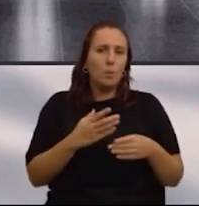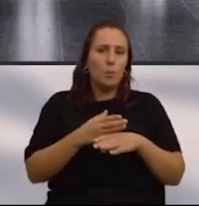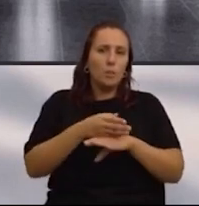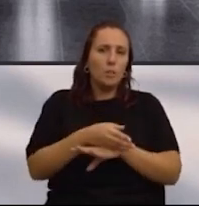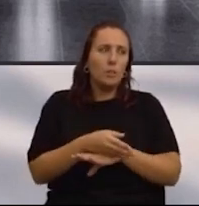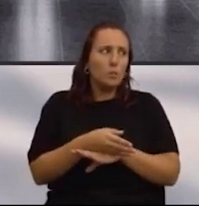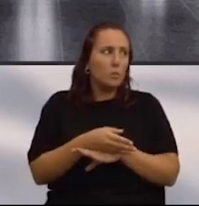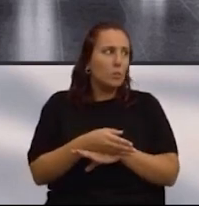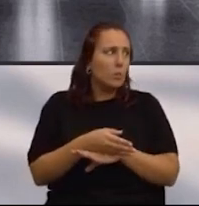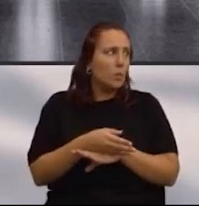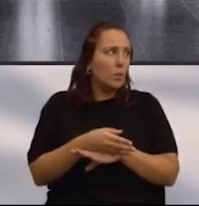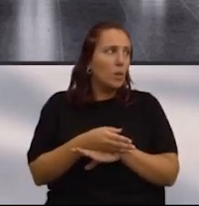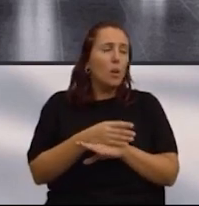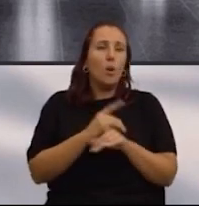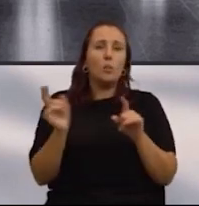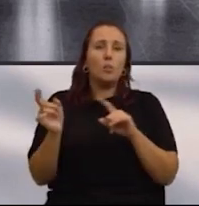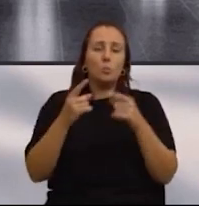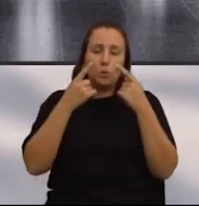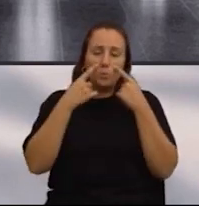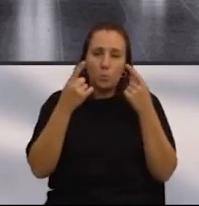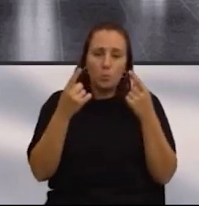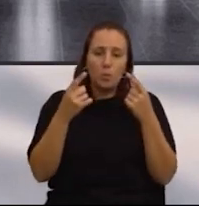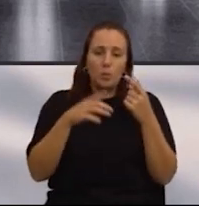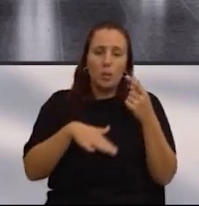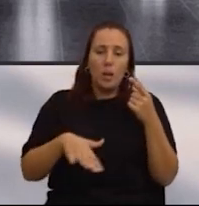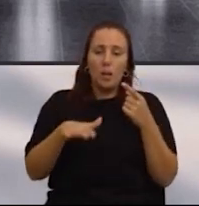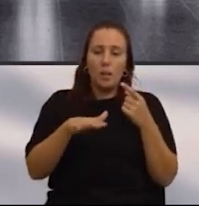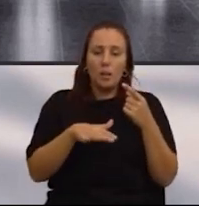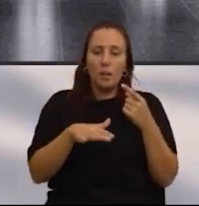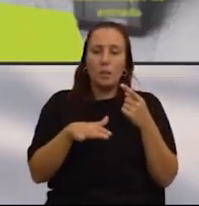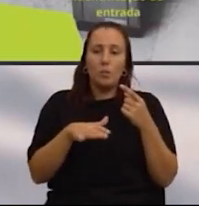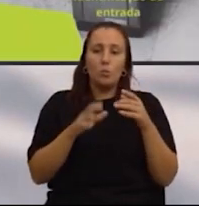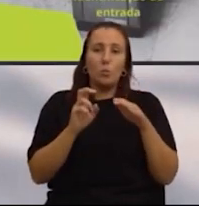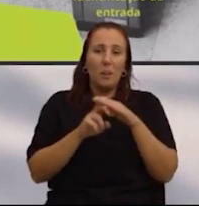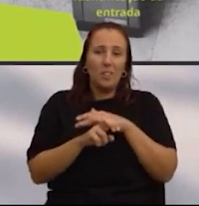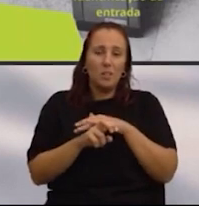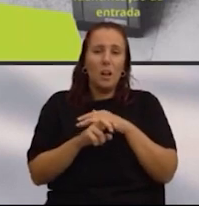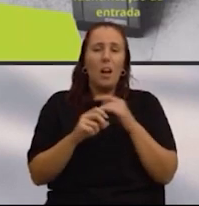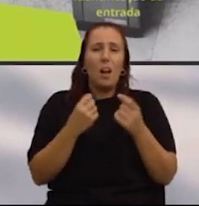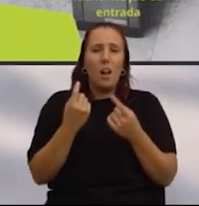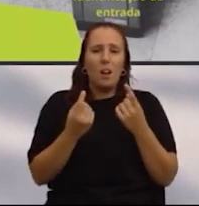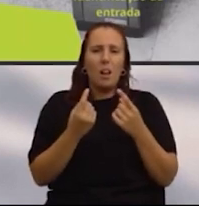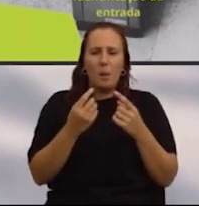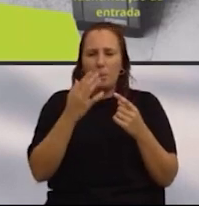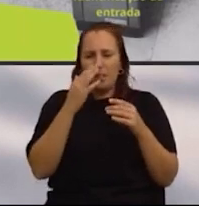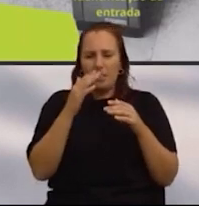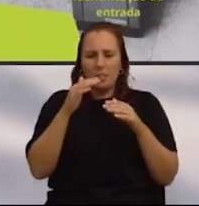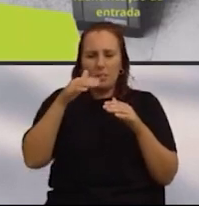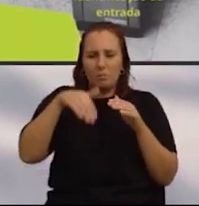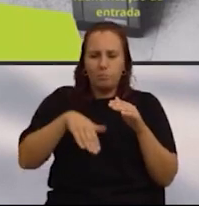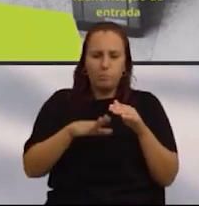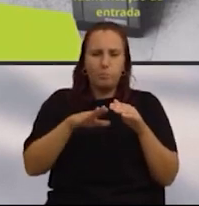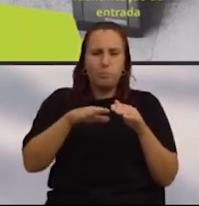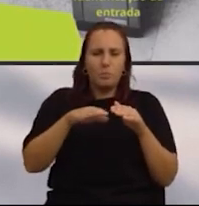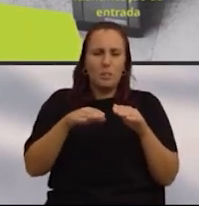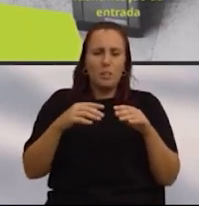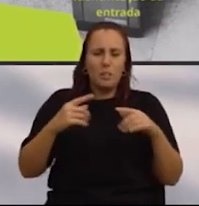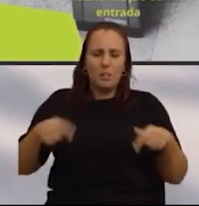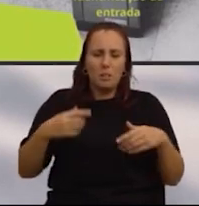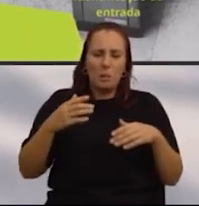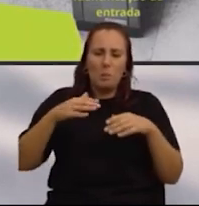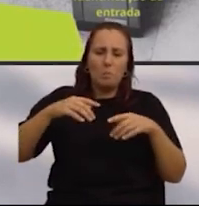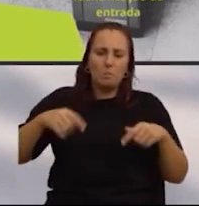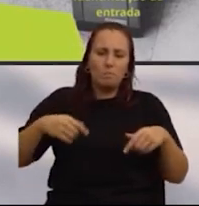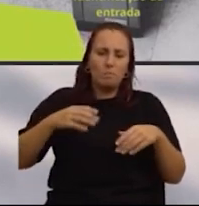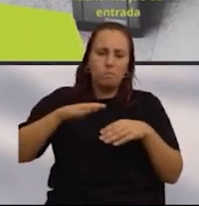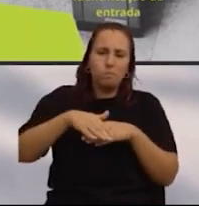transporte público, a partir do CAIS, nomeadamente no Metropolitano, existe muitas vezes um desnível. E este desnível